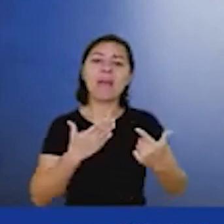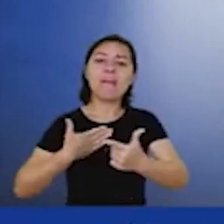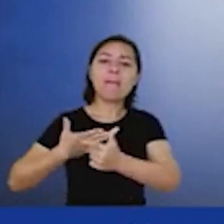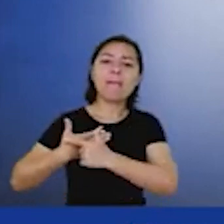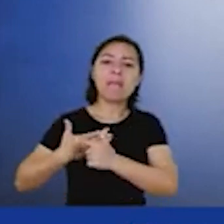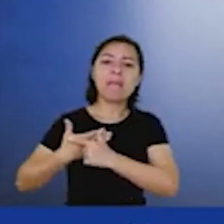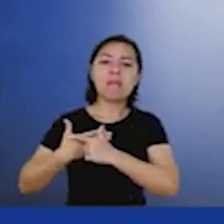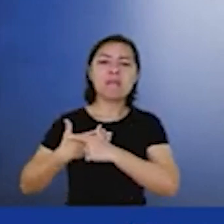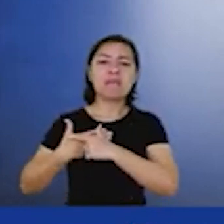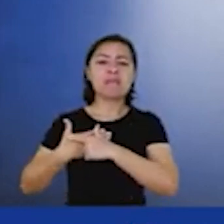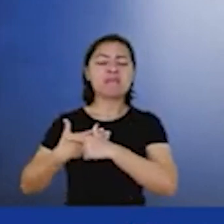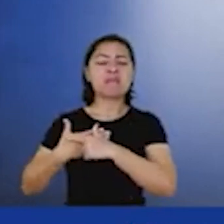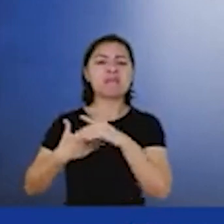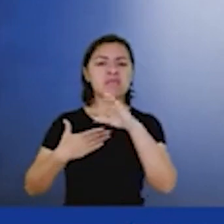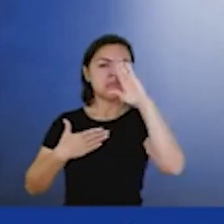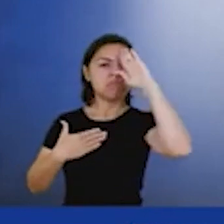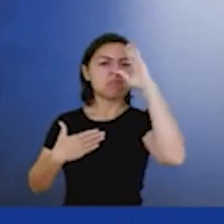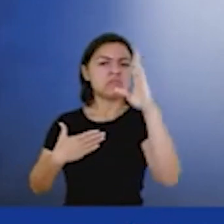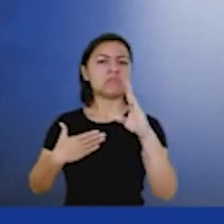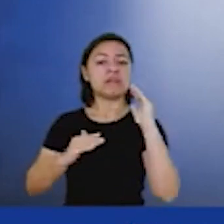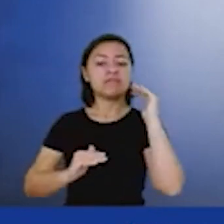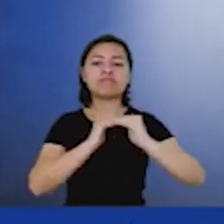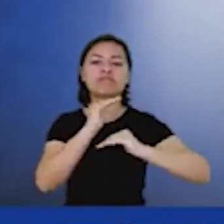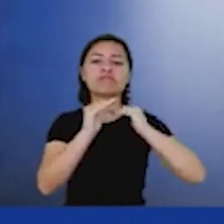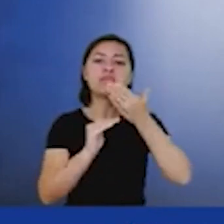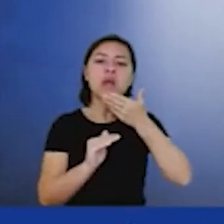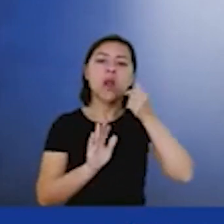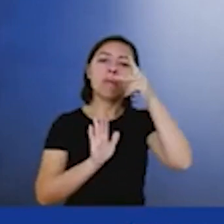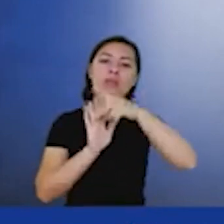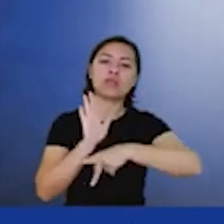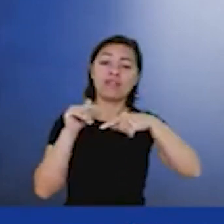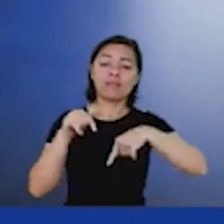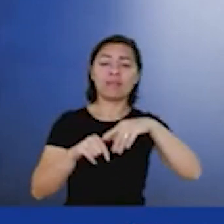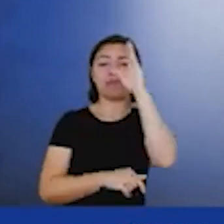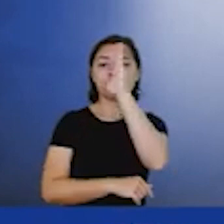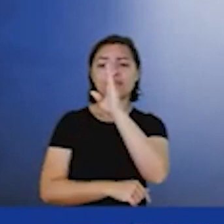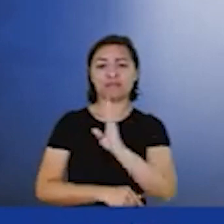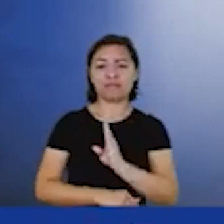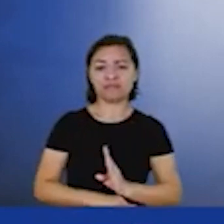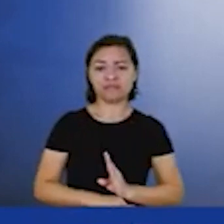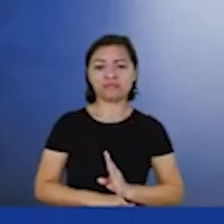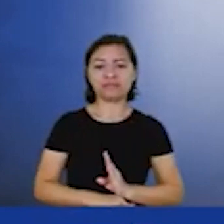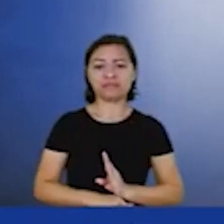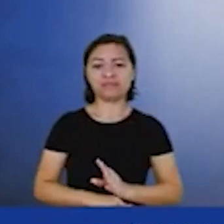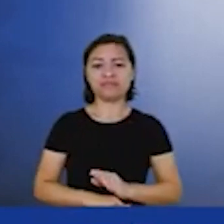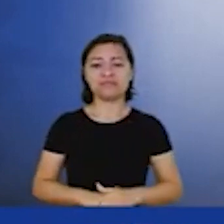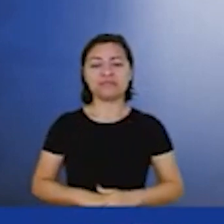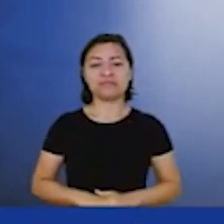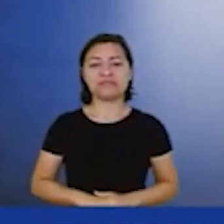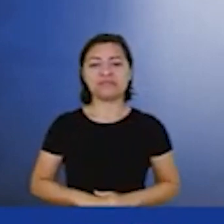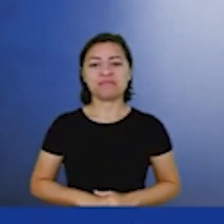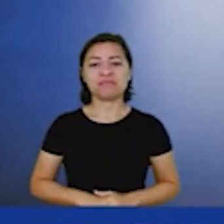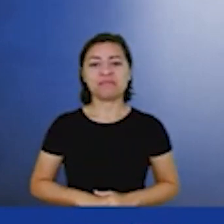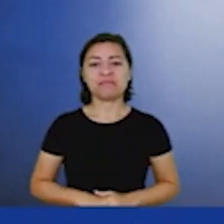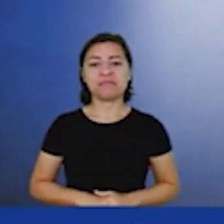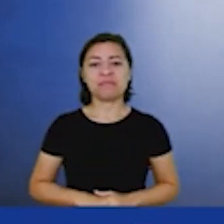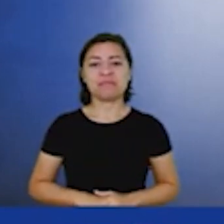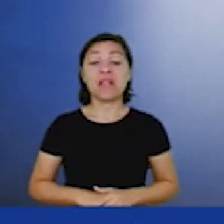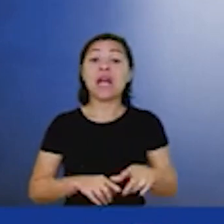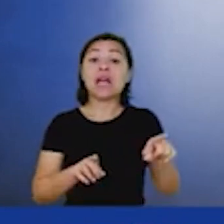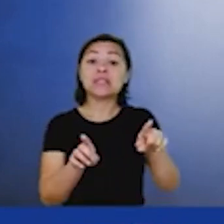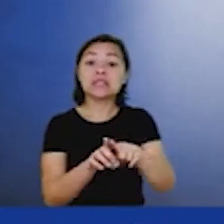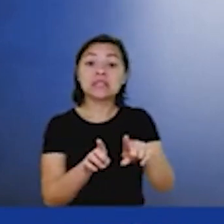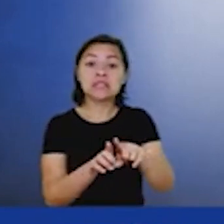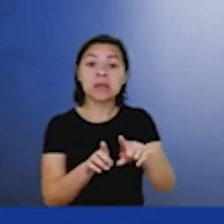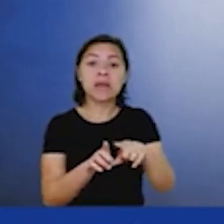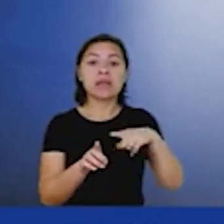no desenvolvimento dos melhores projetos no Brasil e, ao mesmo tempo, na cláusula